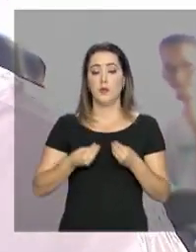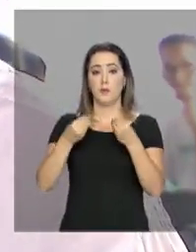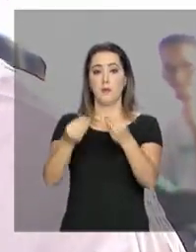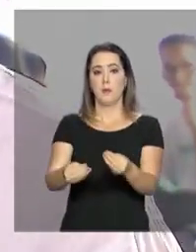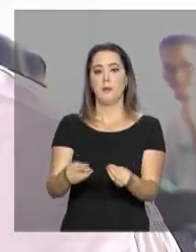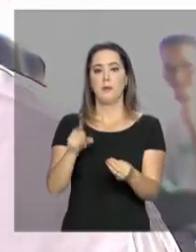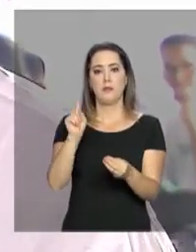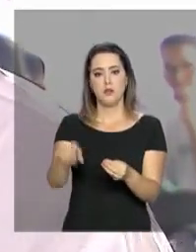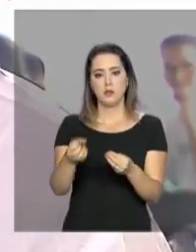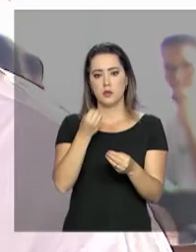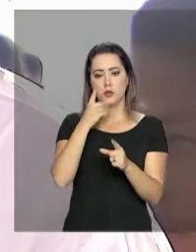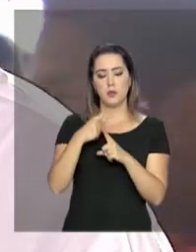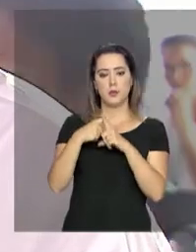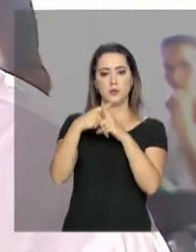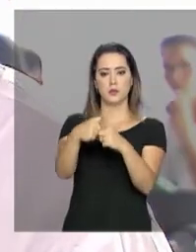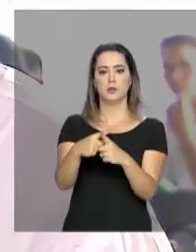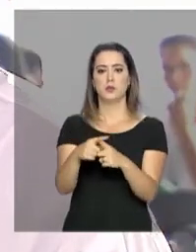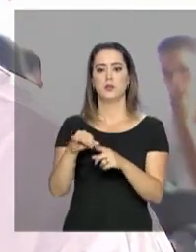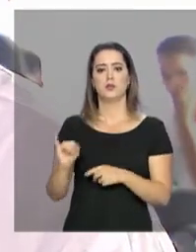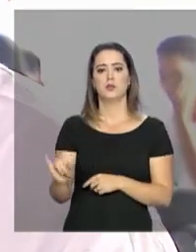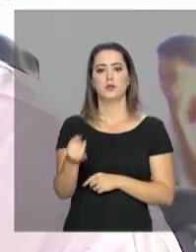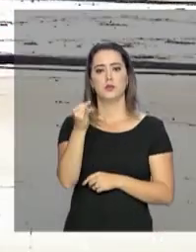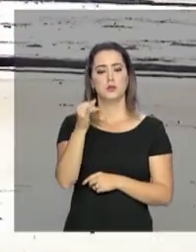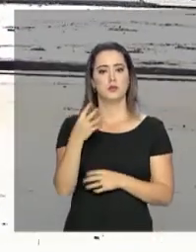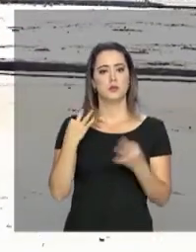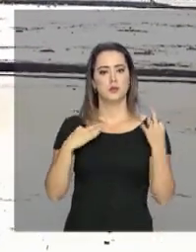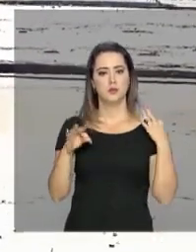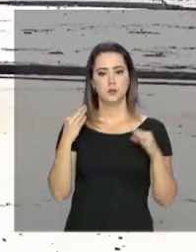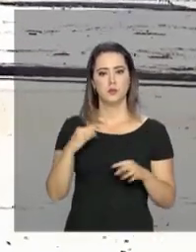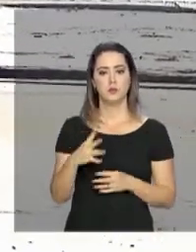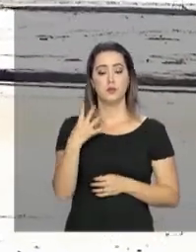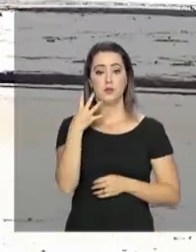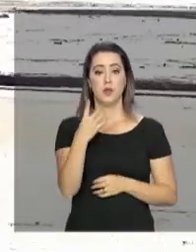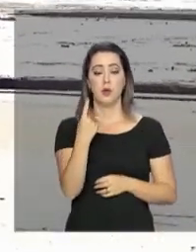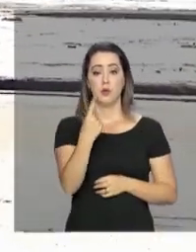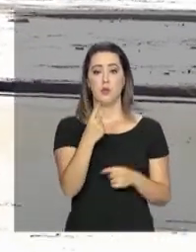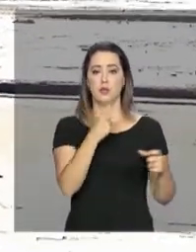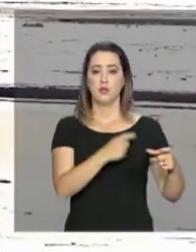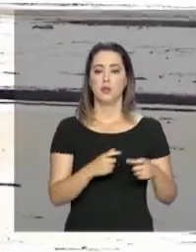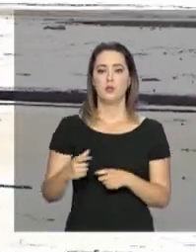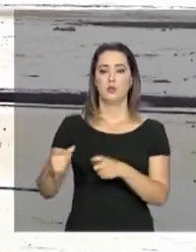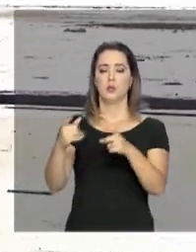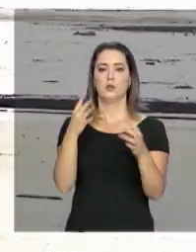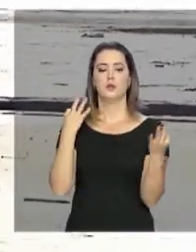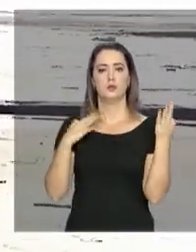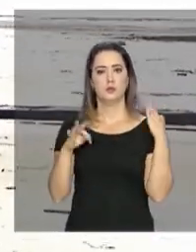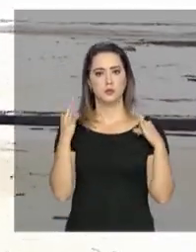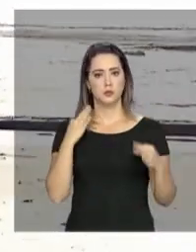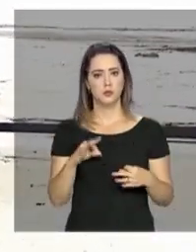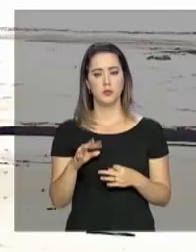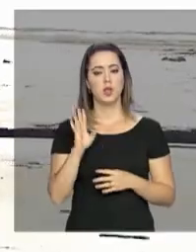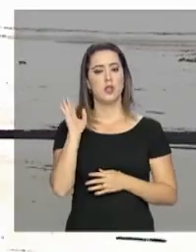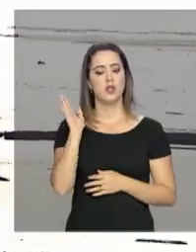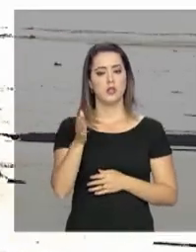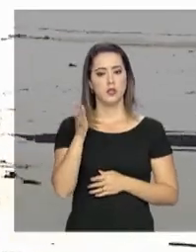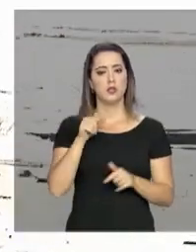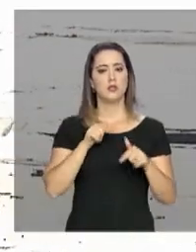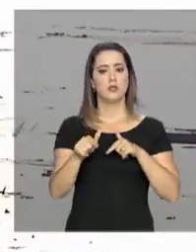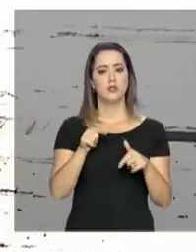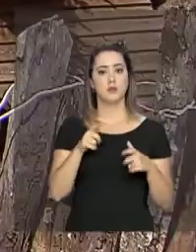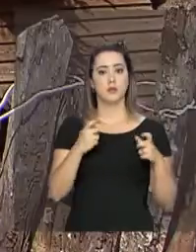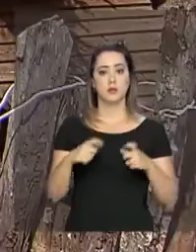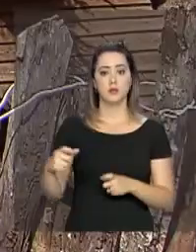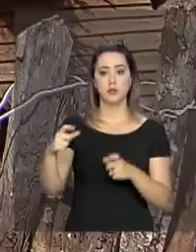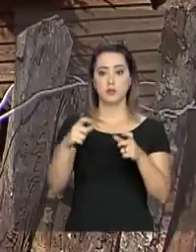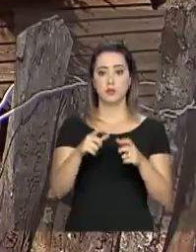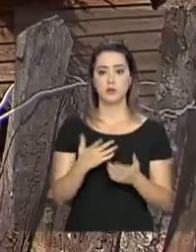aquilo que é de positivo das oportunidades que o turismo faz. 41 agências de turismo cadastradas já atuam na região.